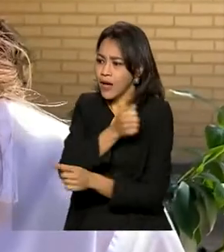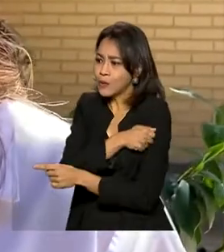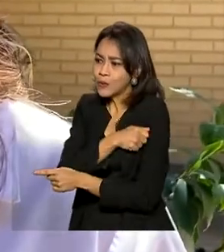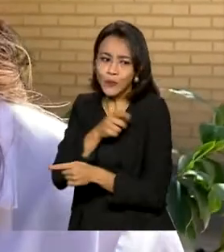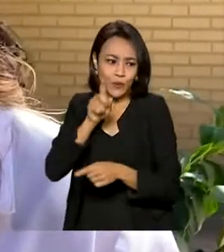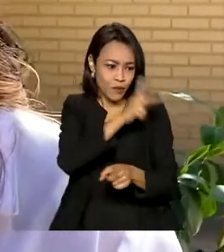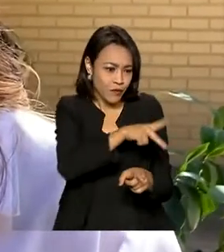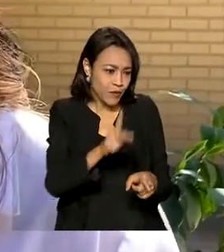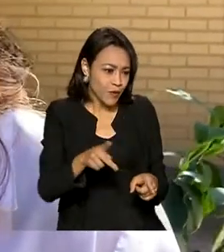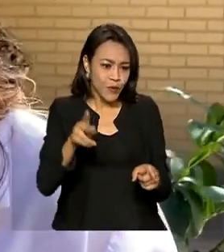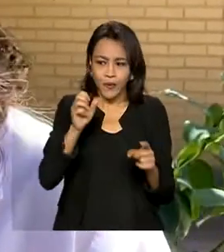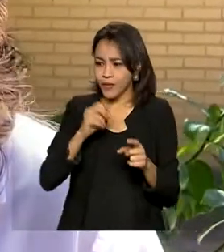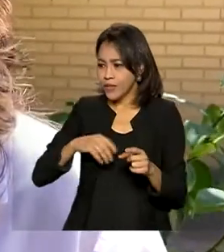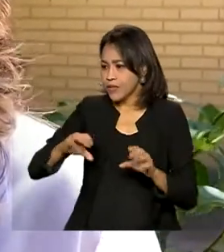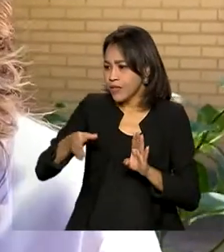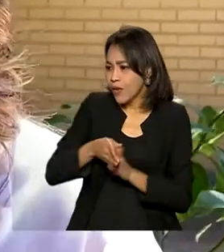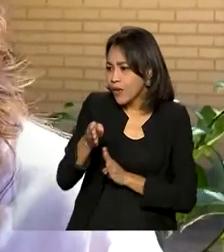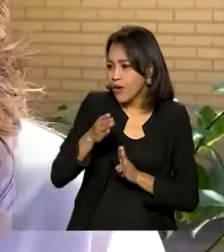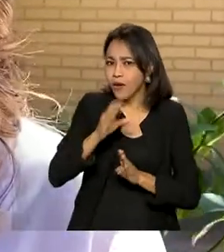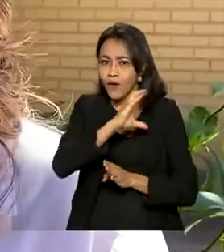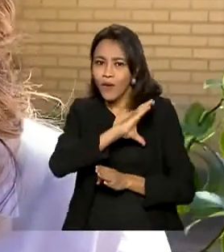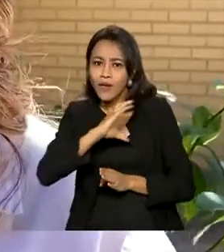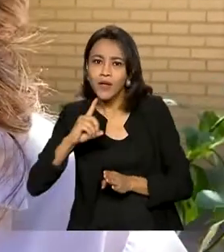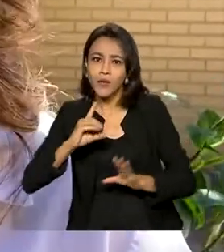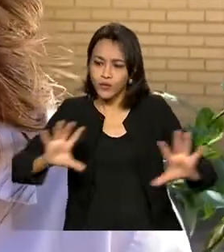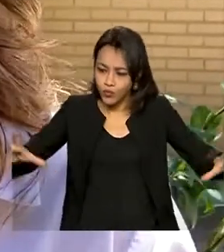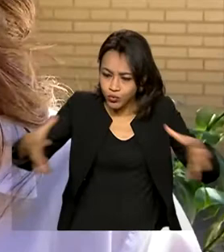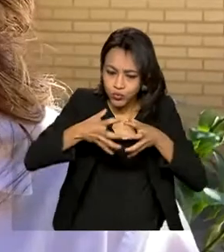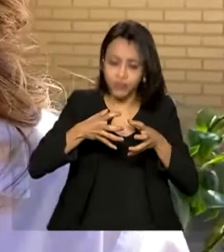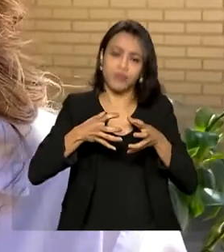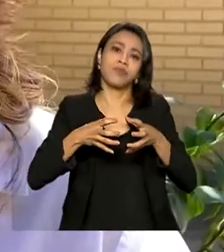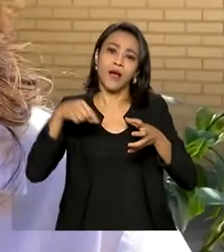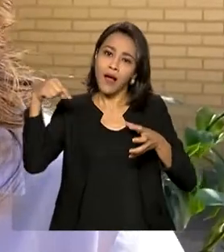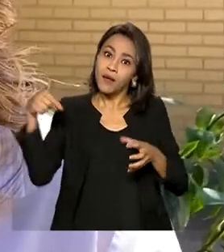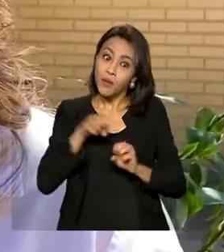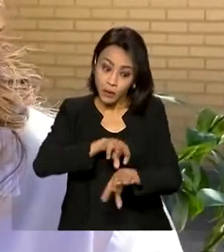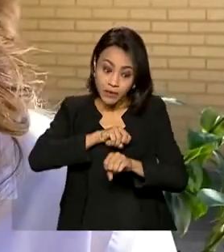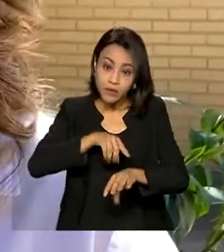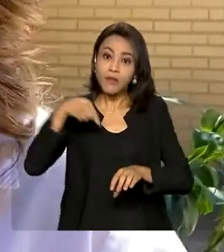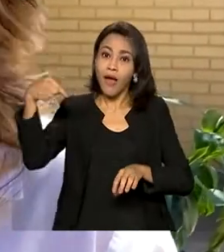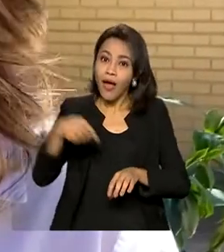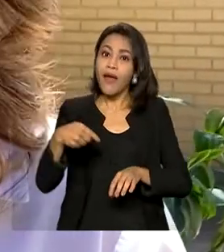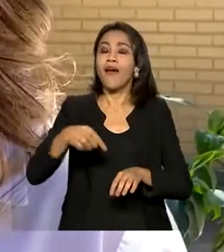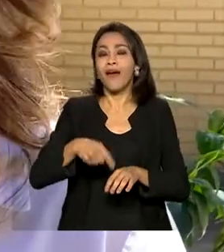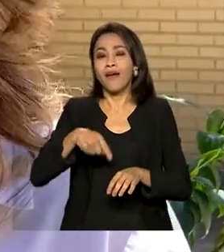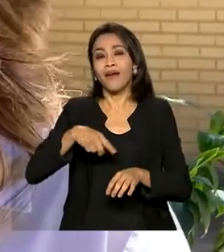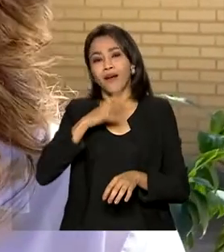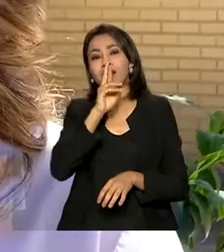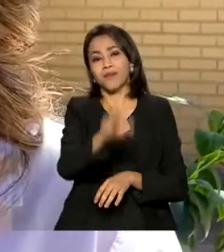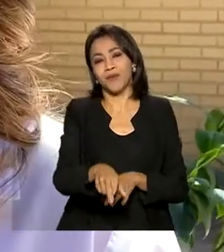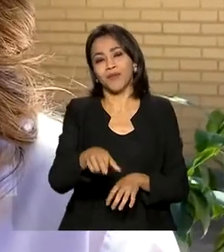professores e orientadores. A gente acredita muito que a educação pode ser a saída para muita coisa na nossa sociedade.